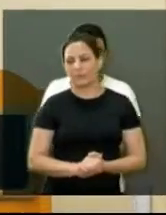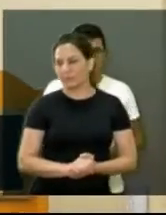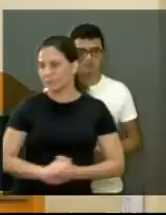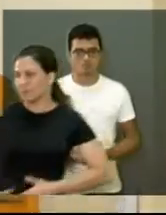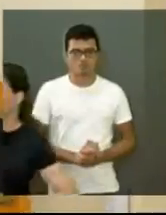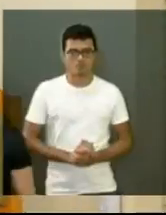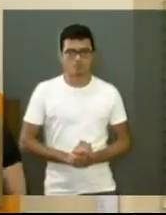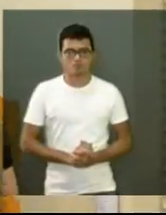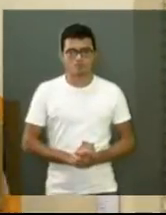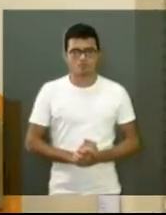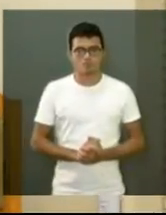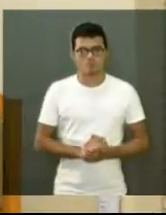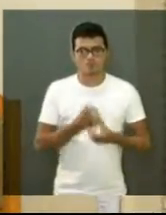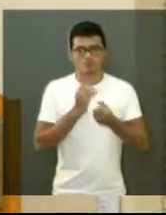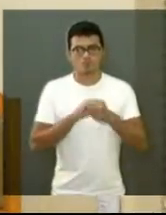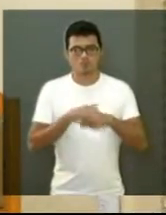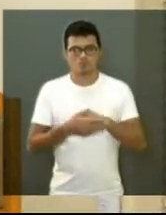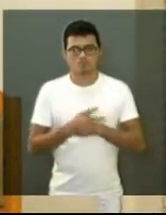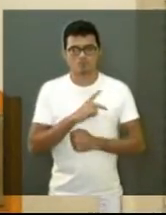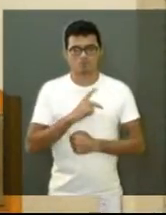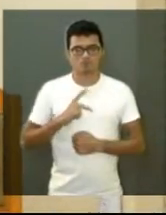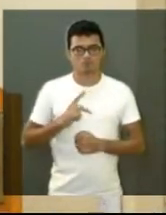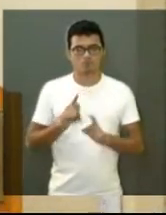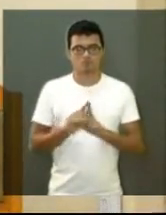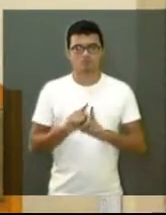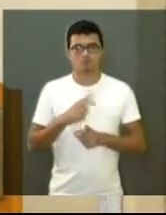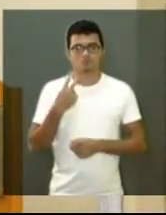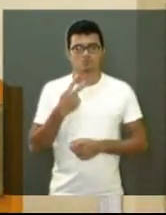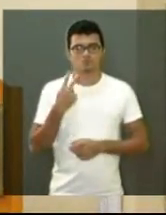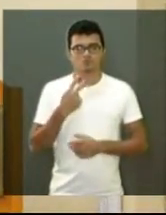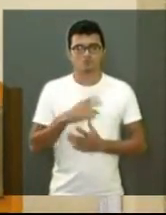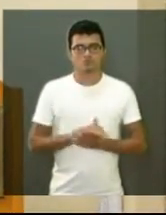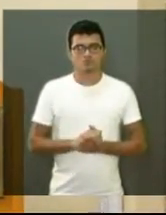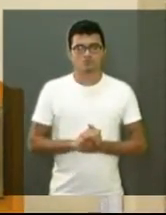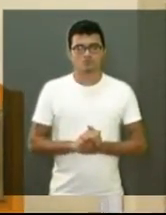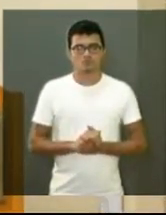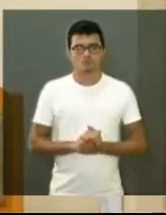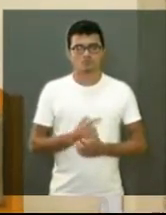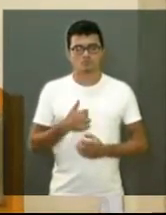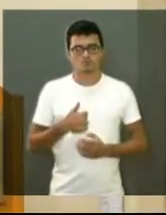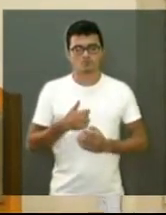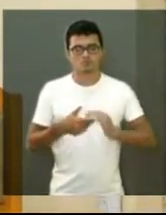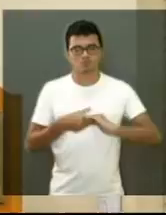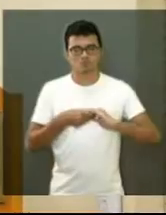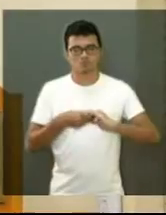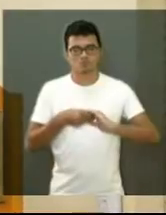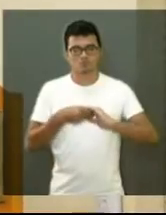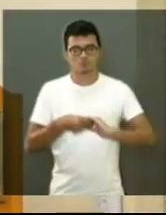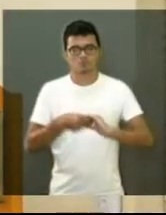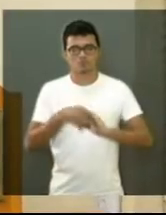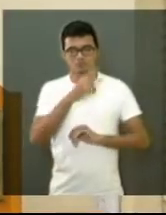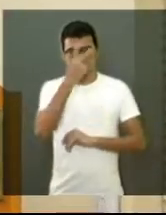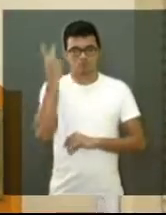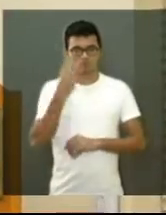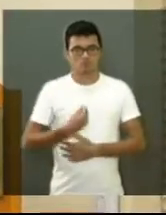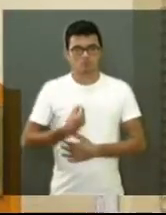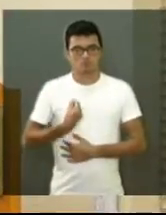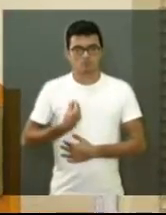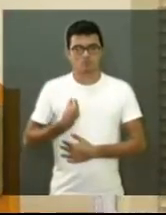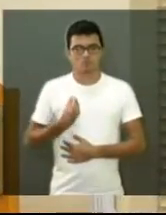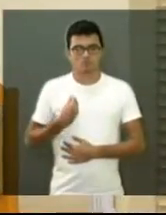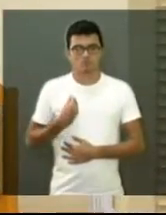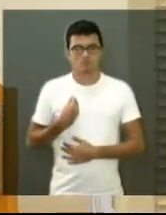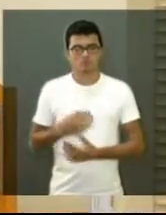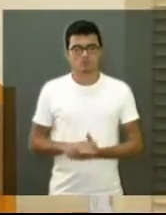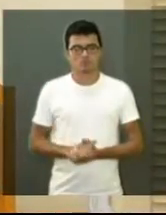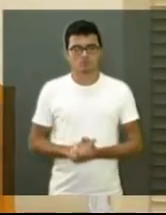Boa noite, seu presidente, novos colegas vereadores. Quero cumprimentar o pessoal que está aqui presente, também os